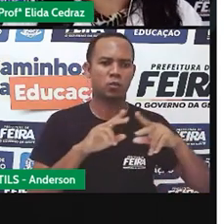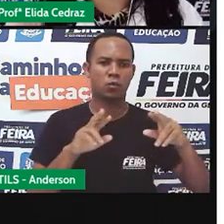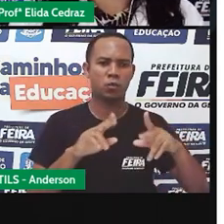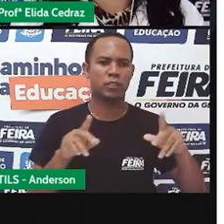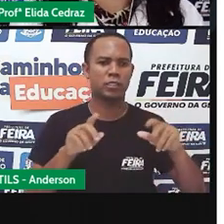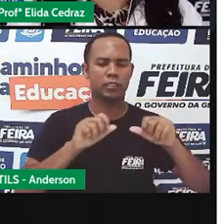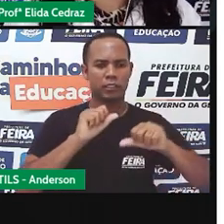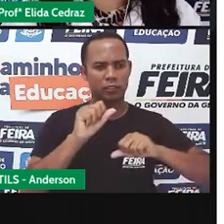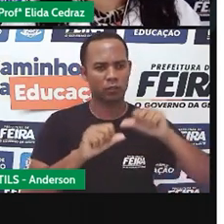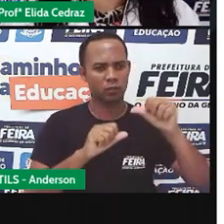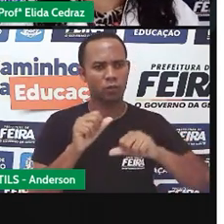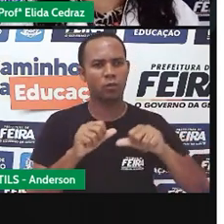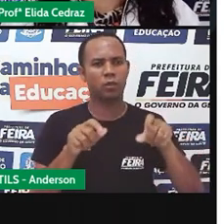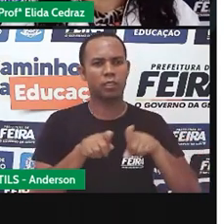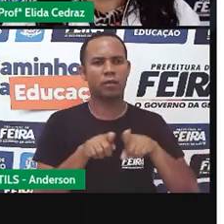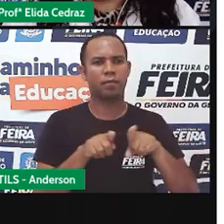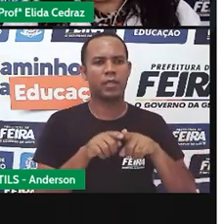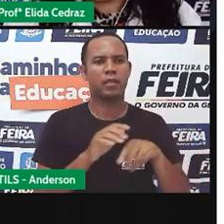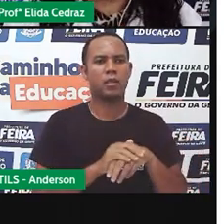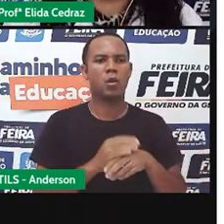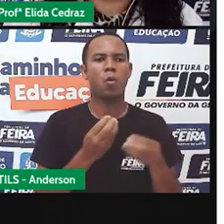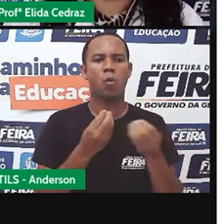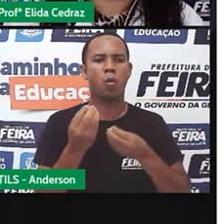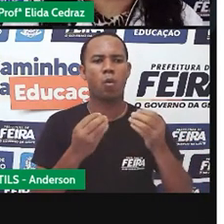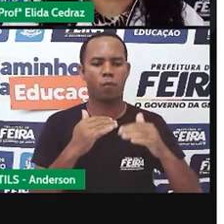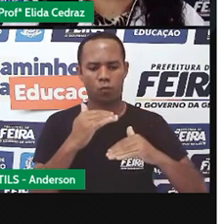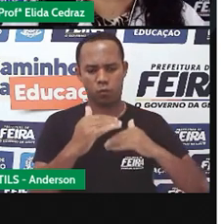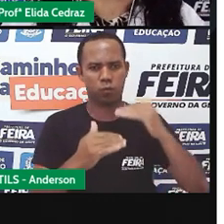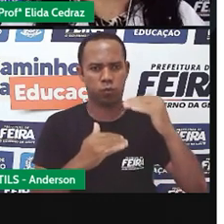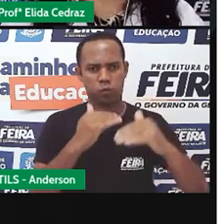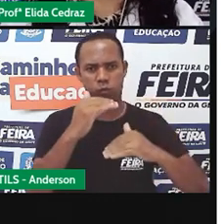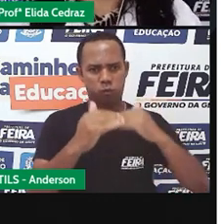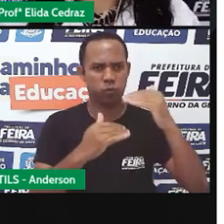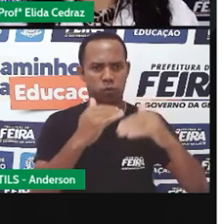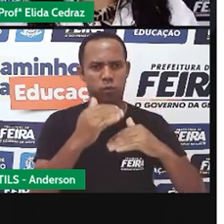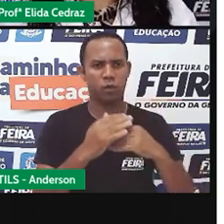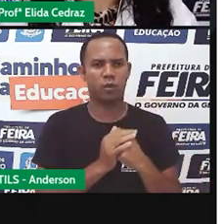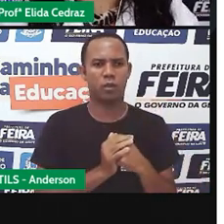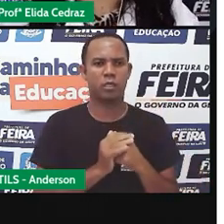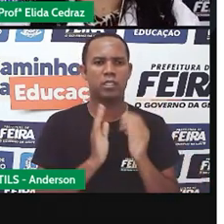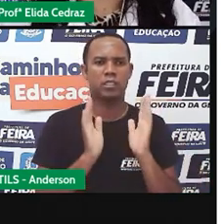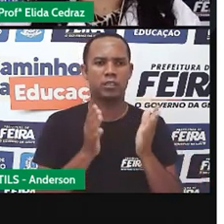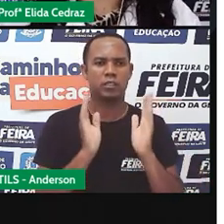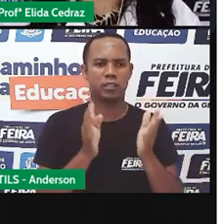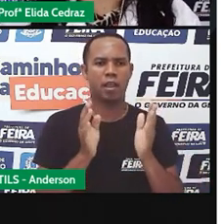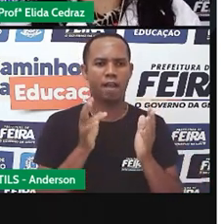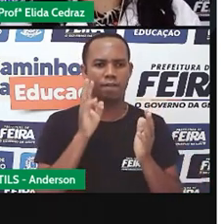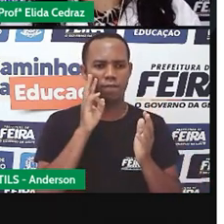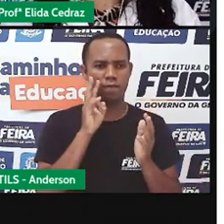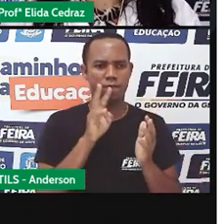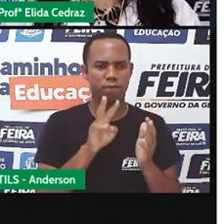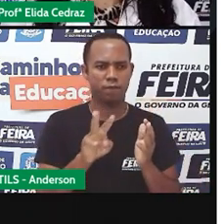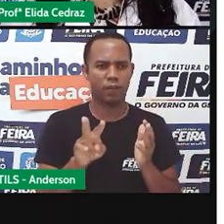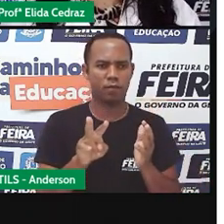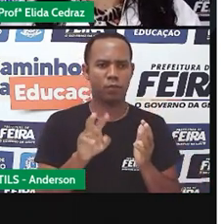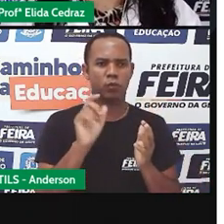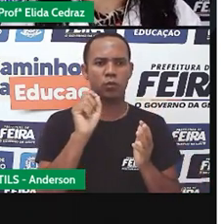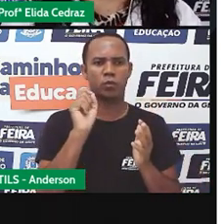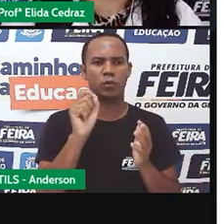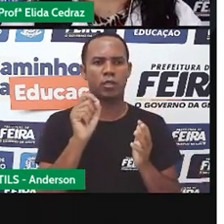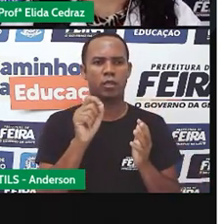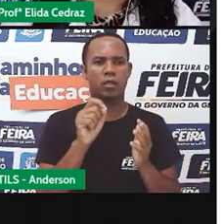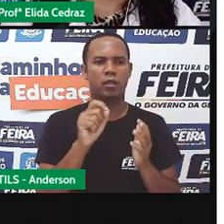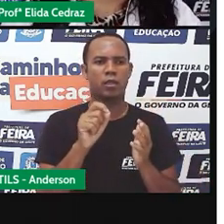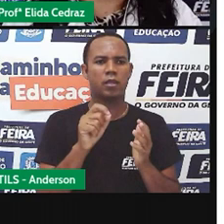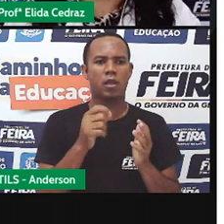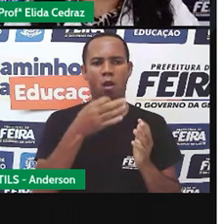e o jornal evoluiu. Como nós já vimos, os textos jornalísticos, eles podem ser